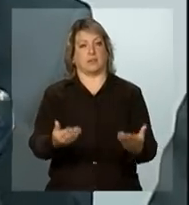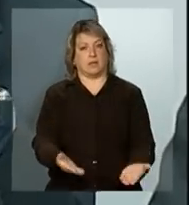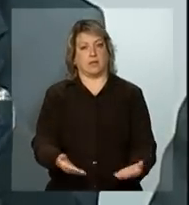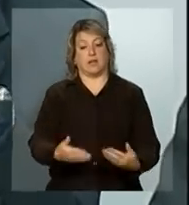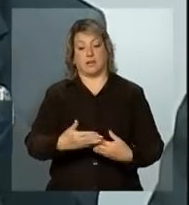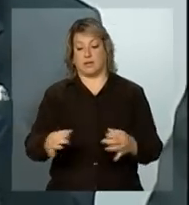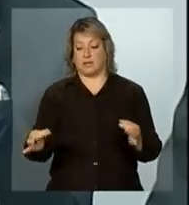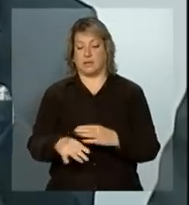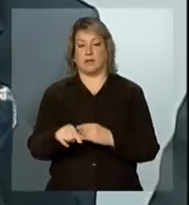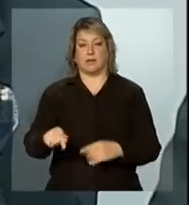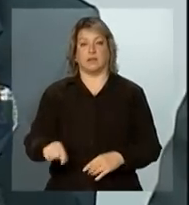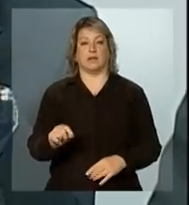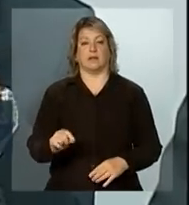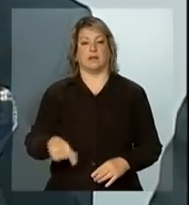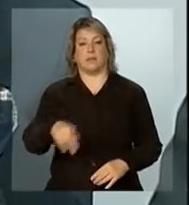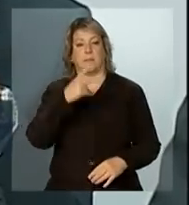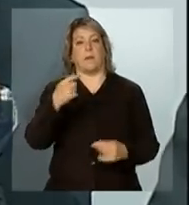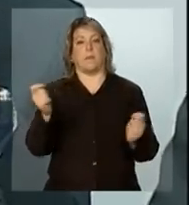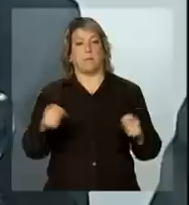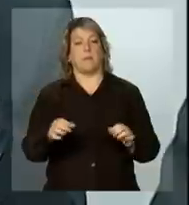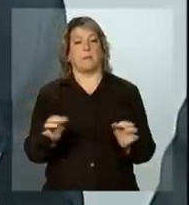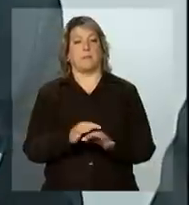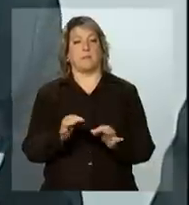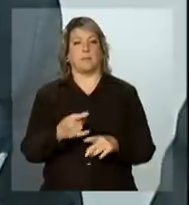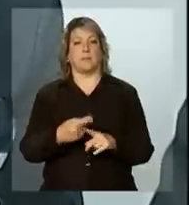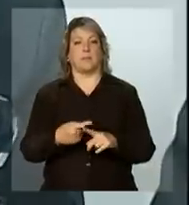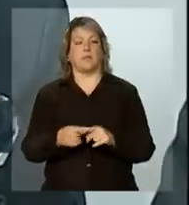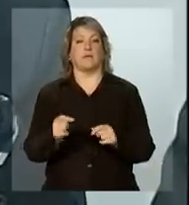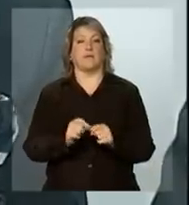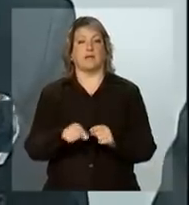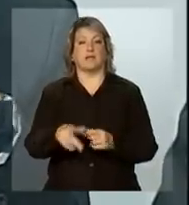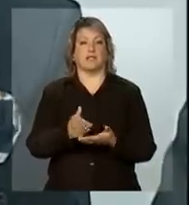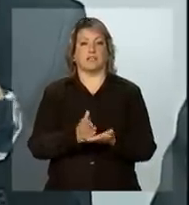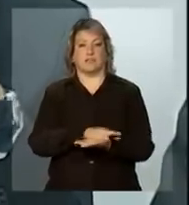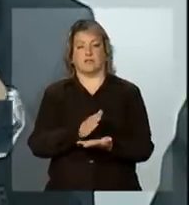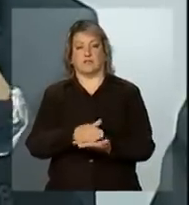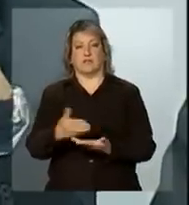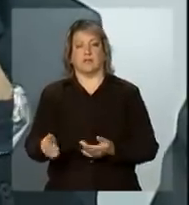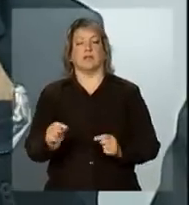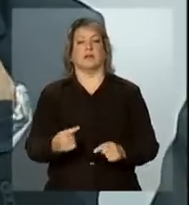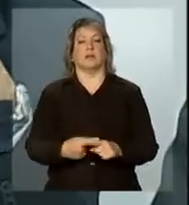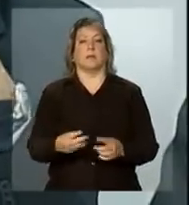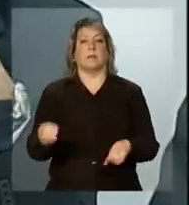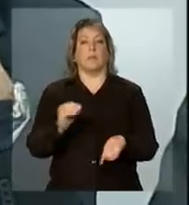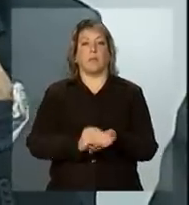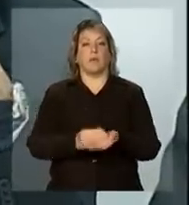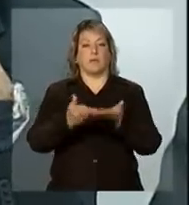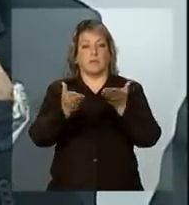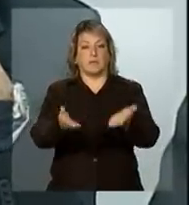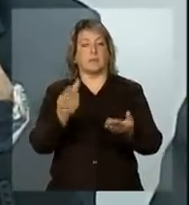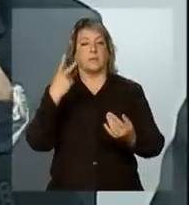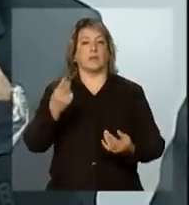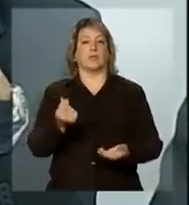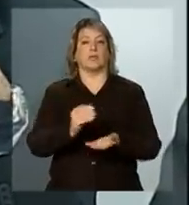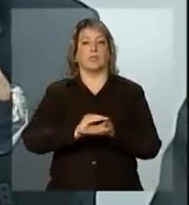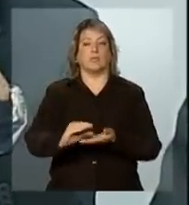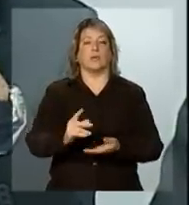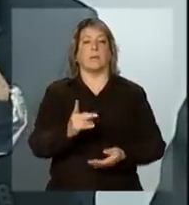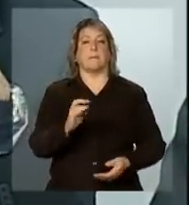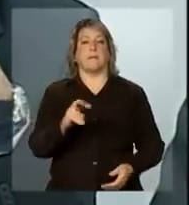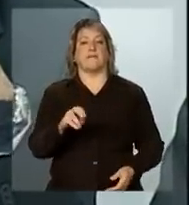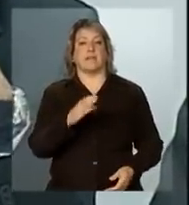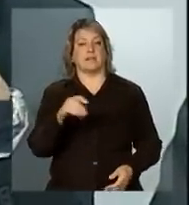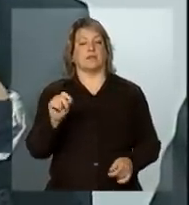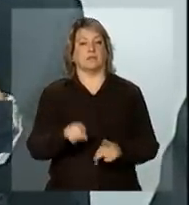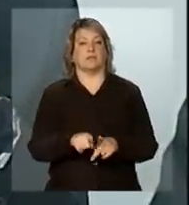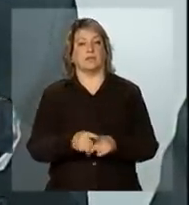logo termine, o nosso pessoal já pode ir preparando para fazer essa divisão, para colocar para você os recursos de prevenção e